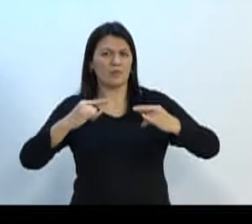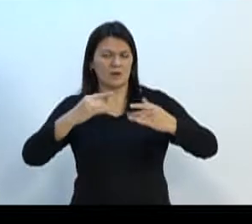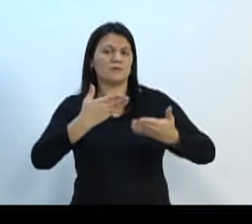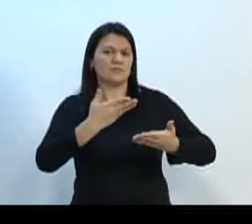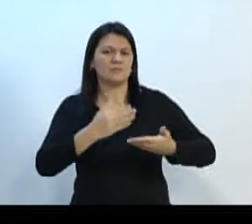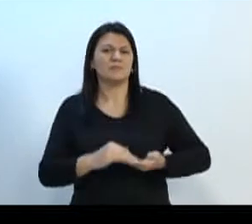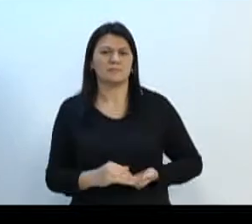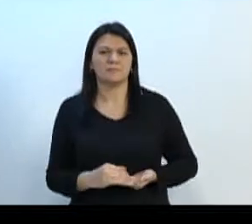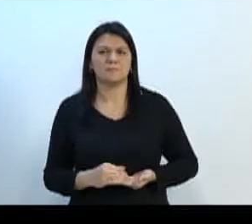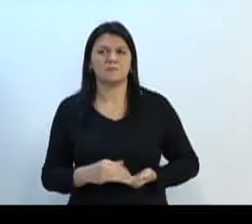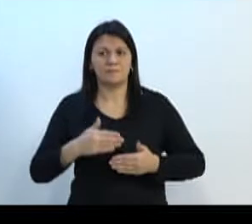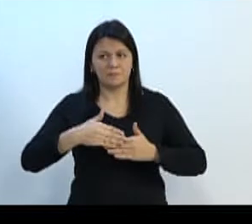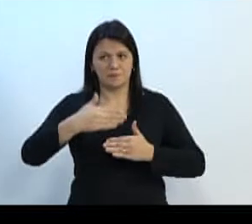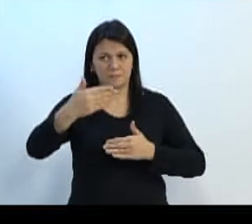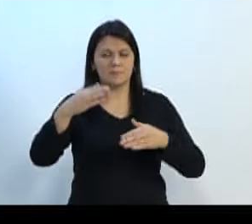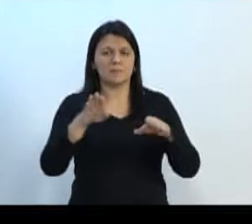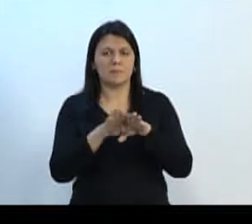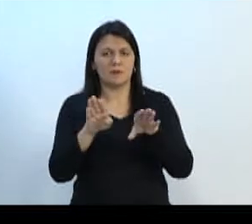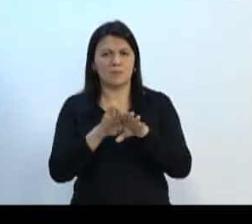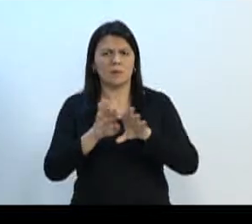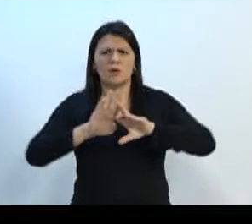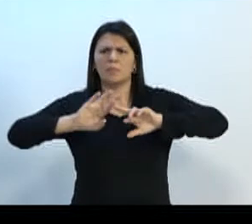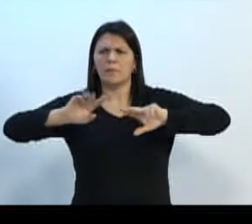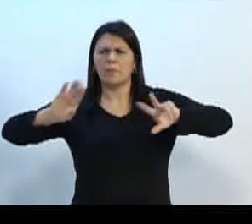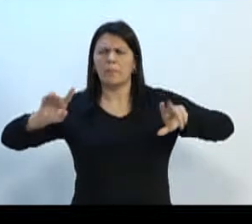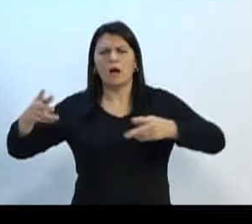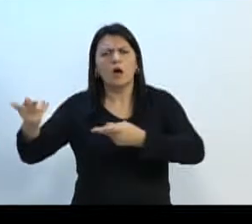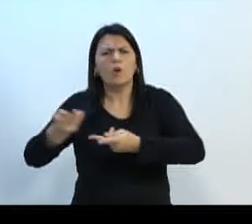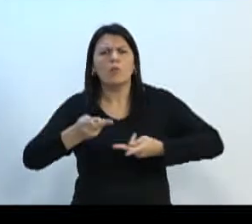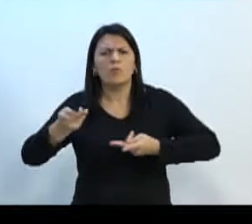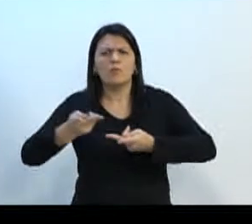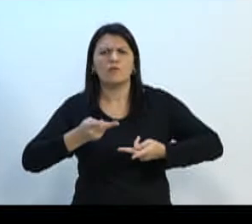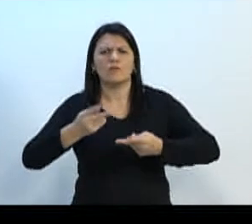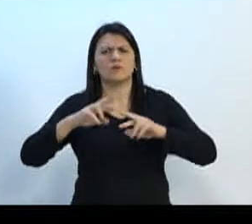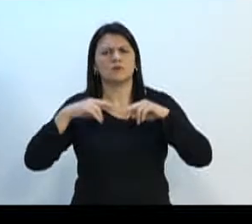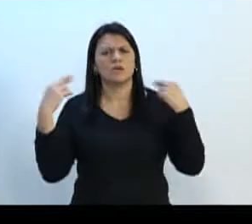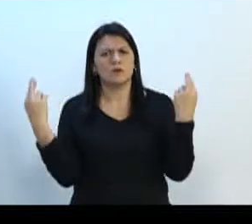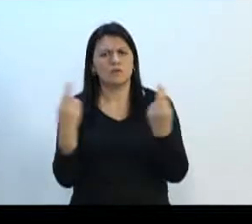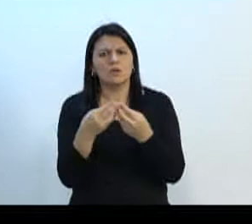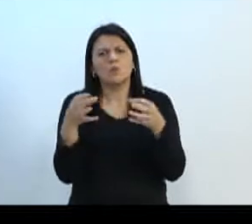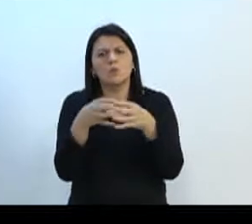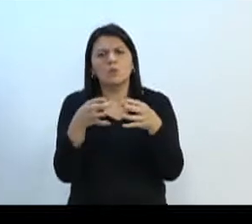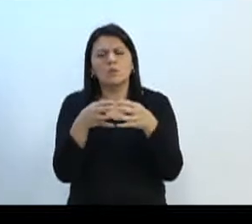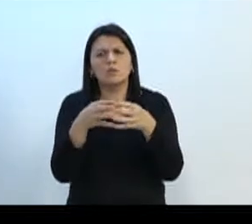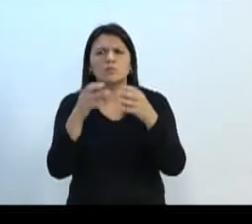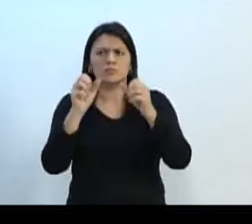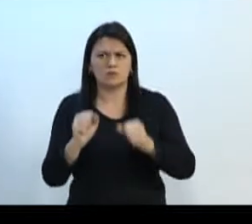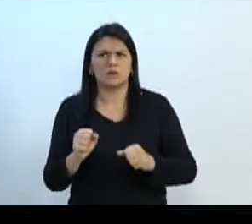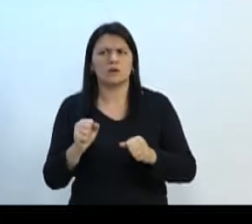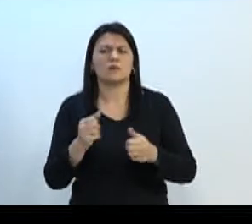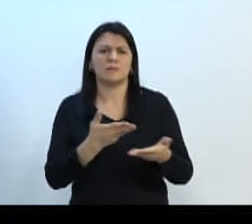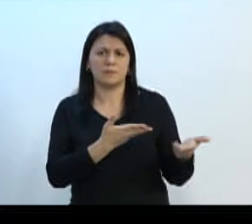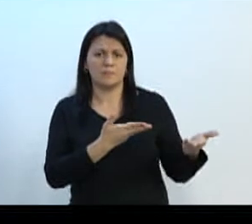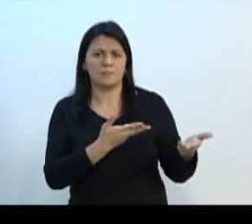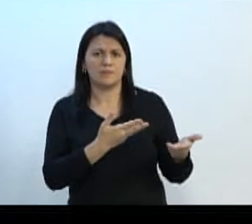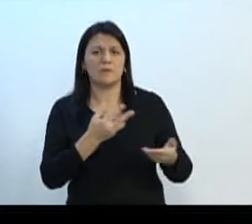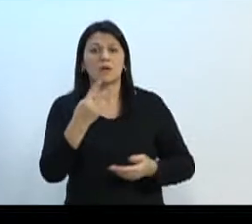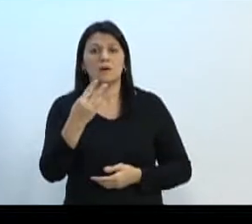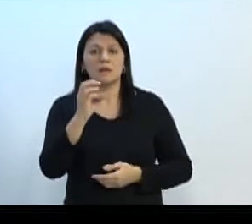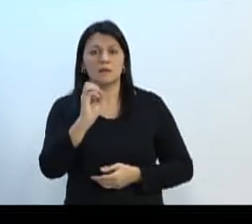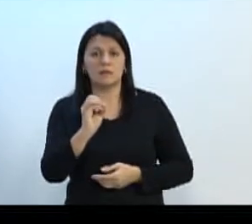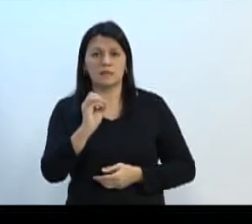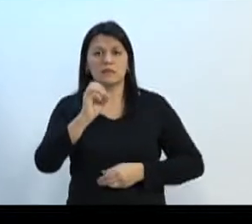sequência também, diversos convites de reuniões da comissão, puder rodar, que foi feito durante esse período, 30 de junho de